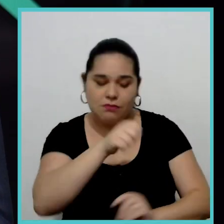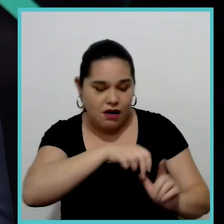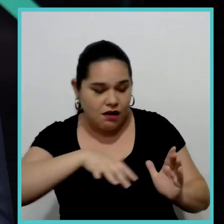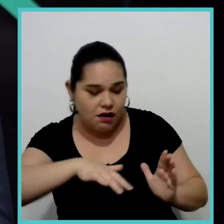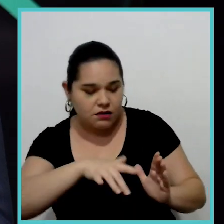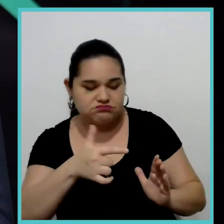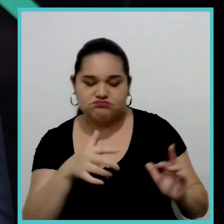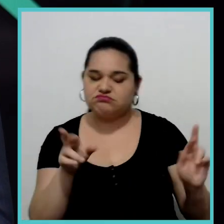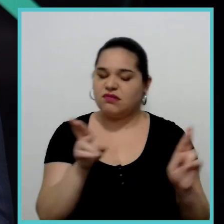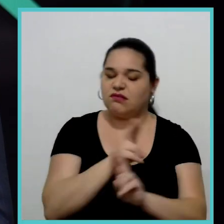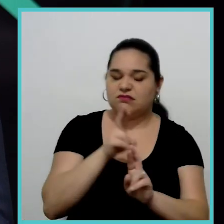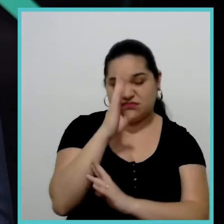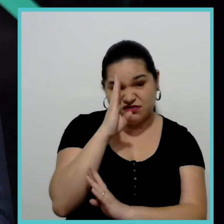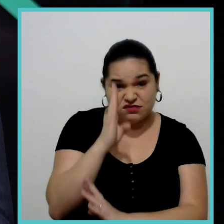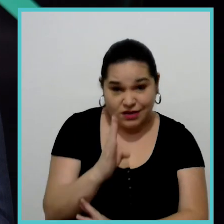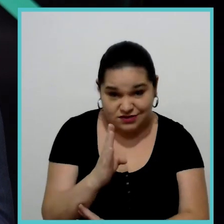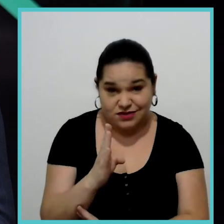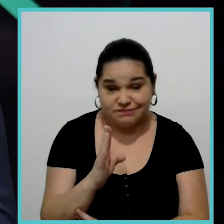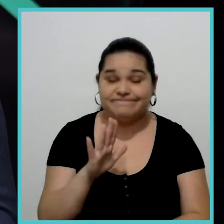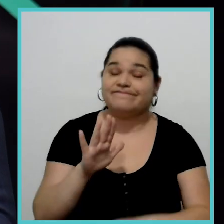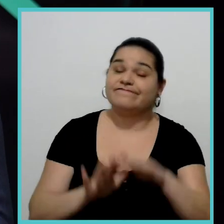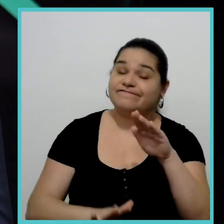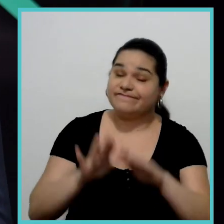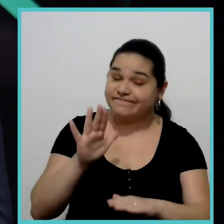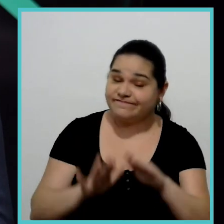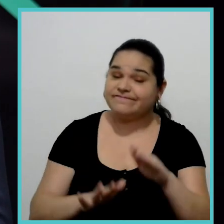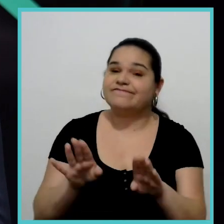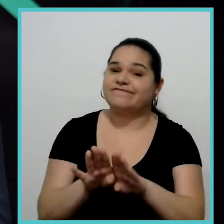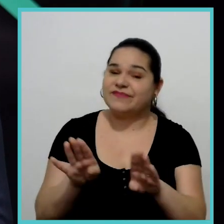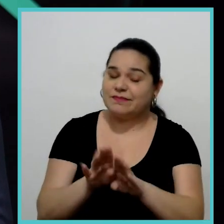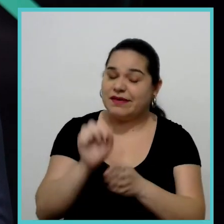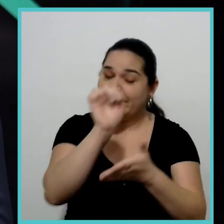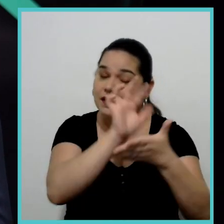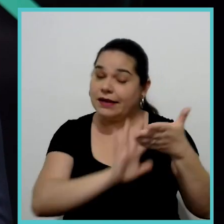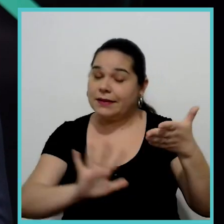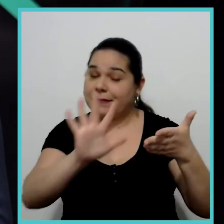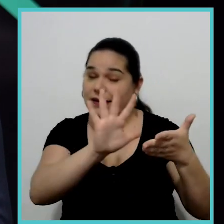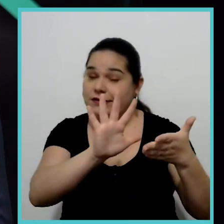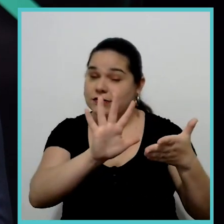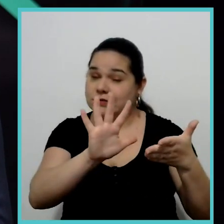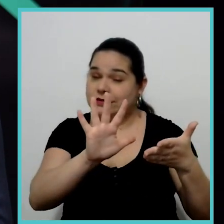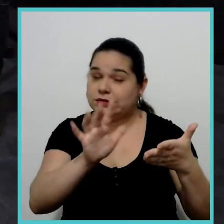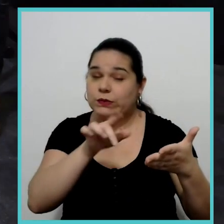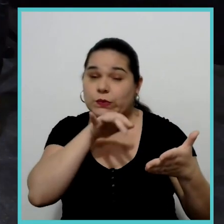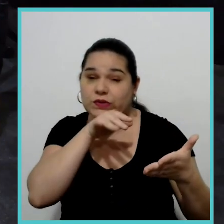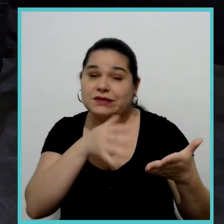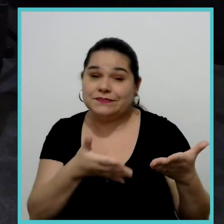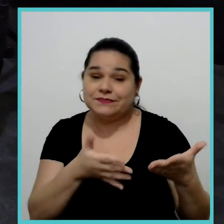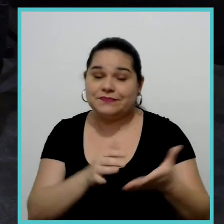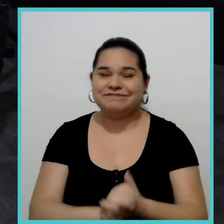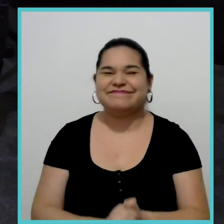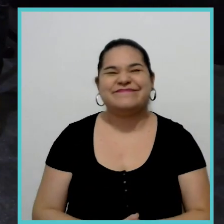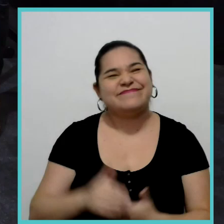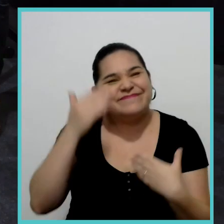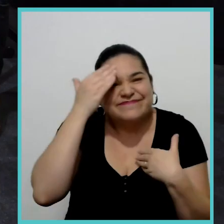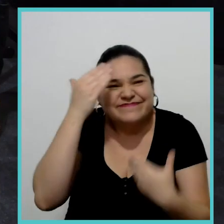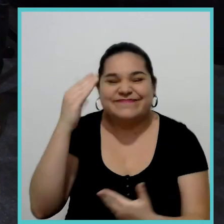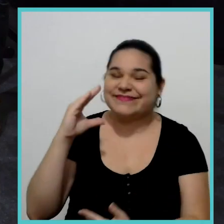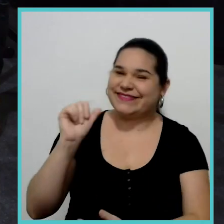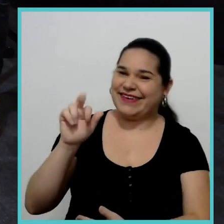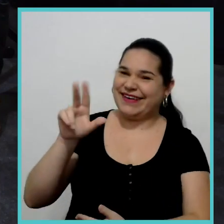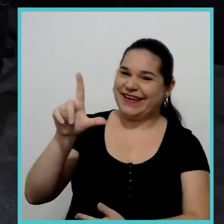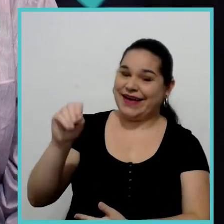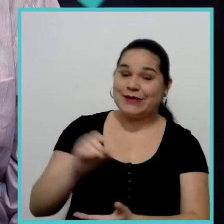têm uma relação diretamente, acabam que ficam com a imagem afetada. Então, Carlos, muito obrigado.